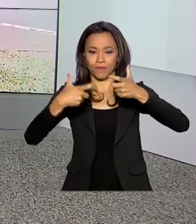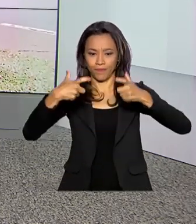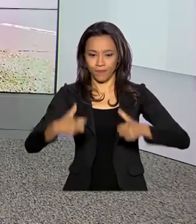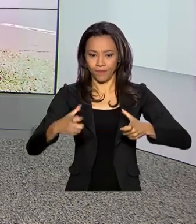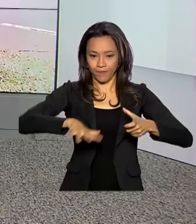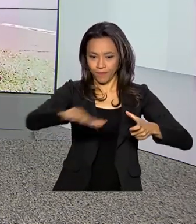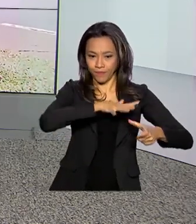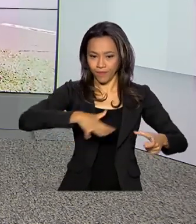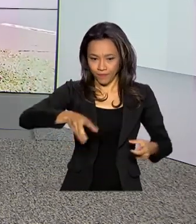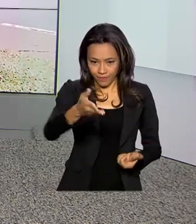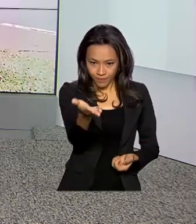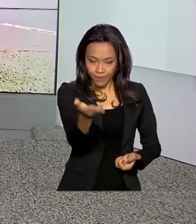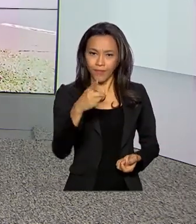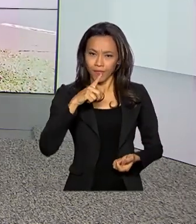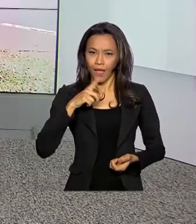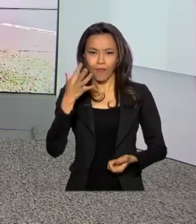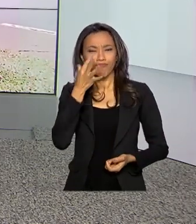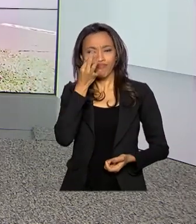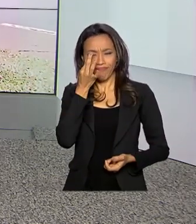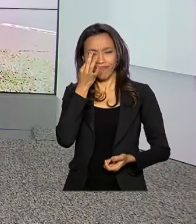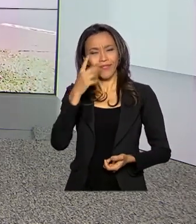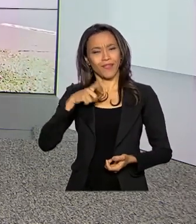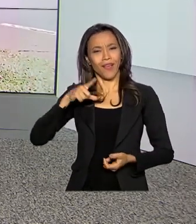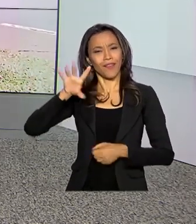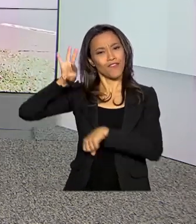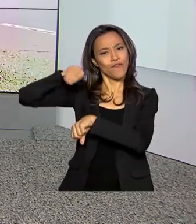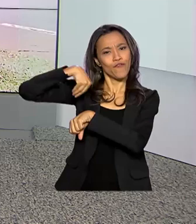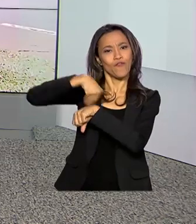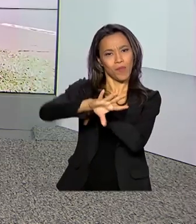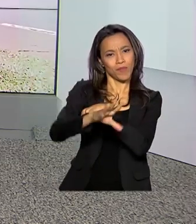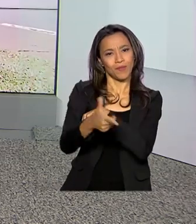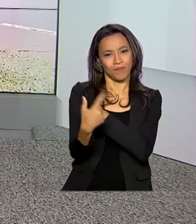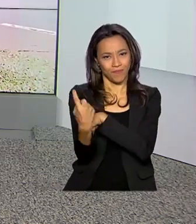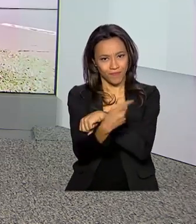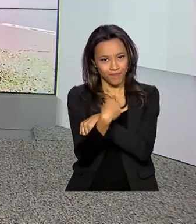hoje está lá e traz as informações pra gente. Bom dia, Renata!